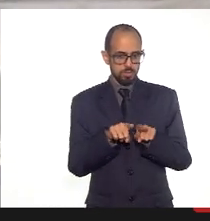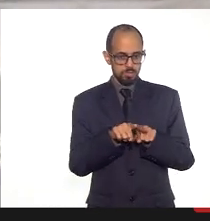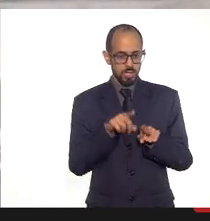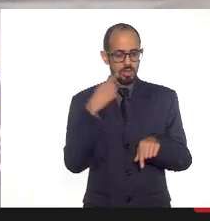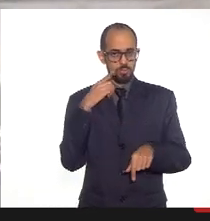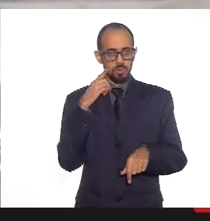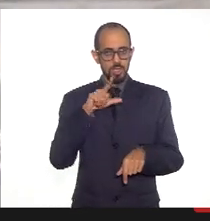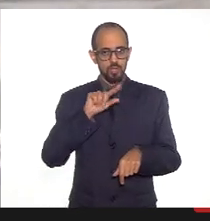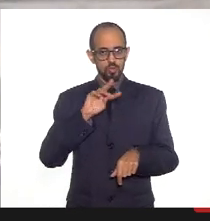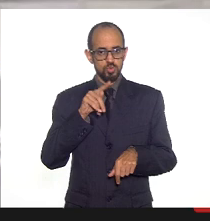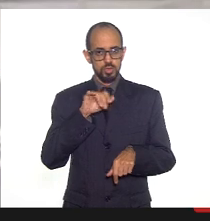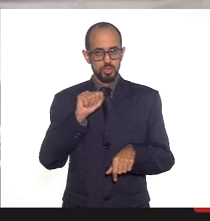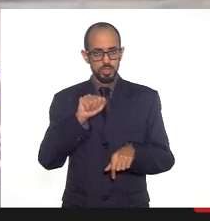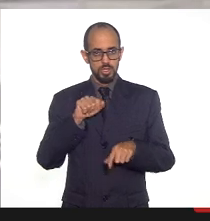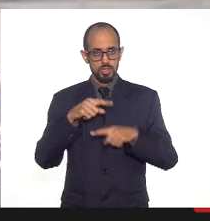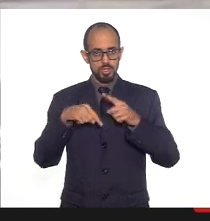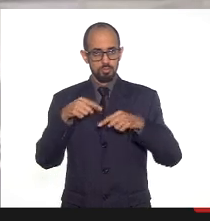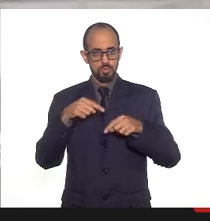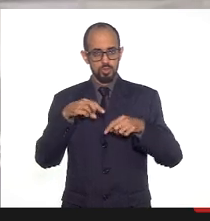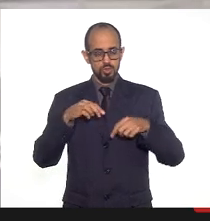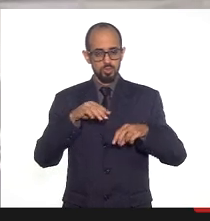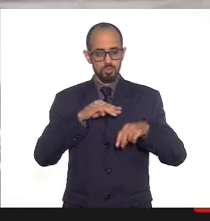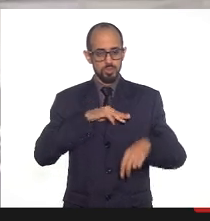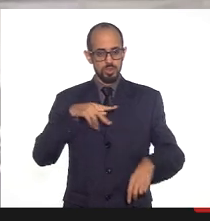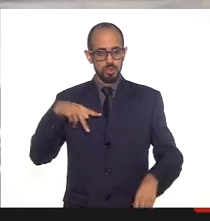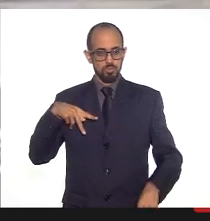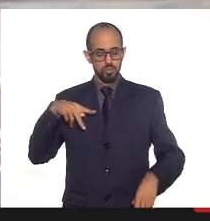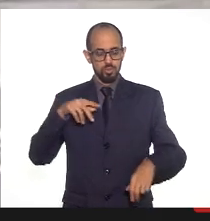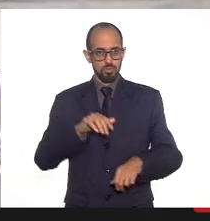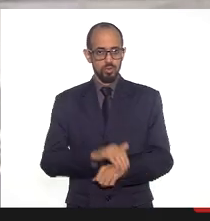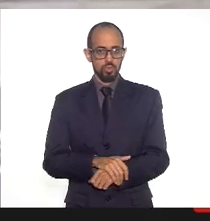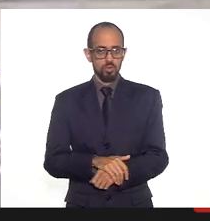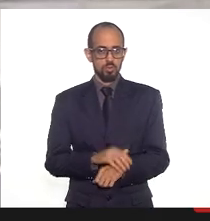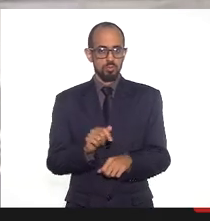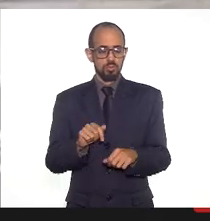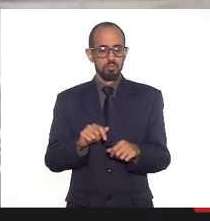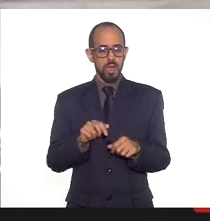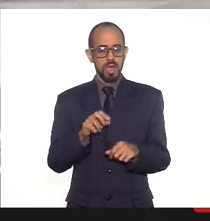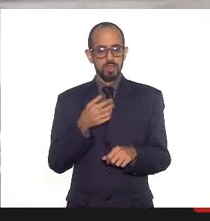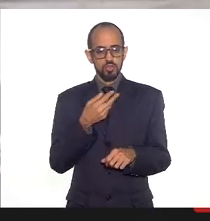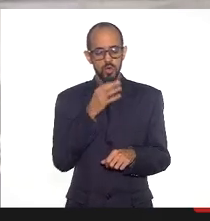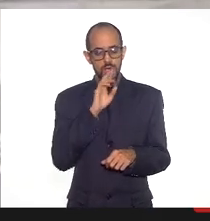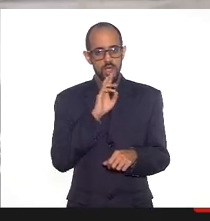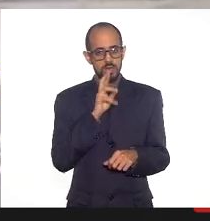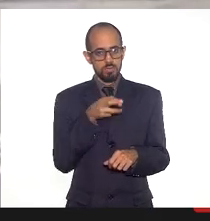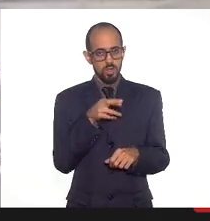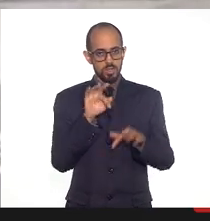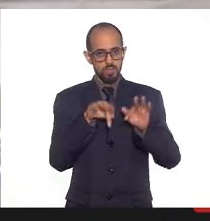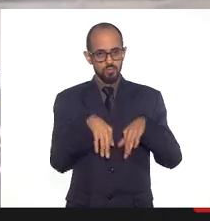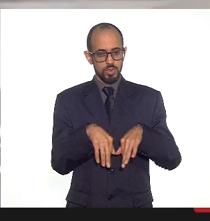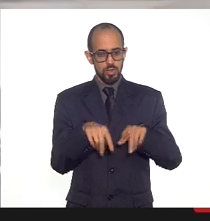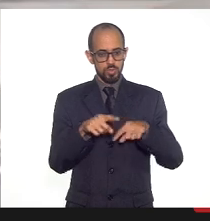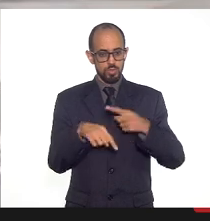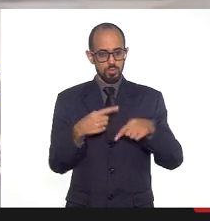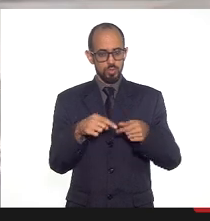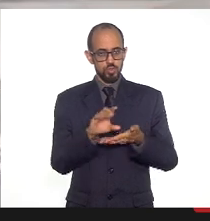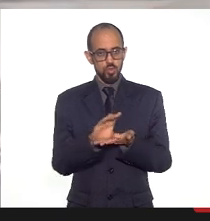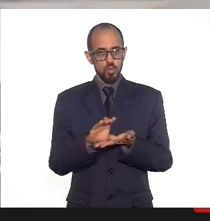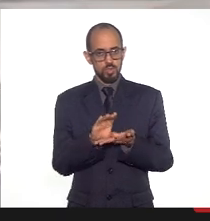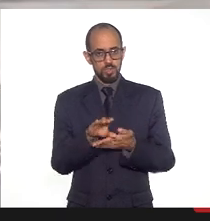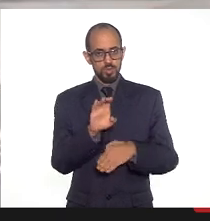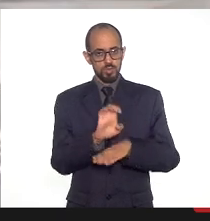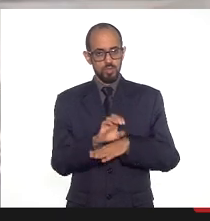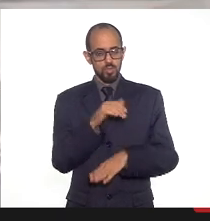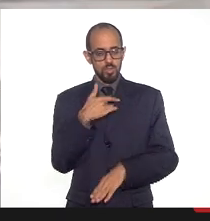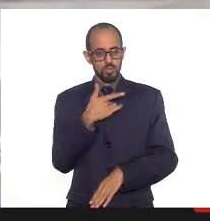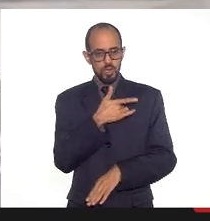em seguida o Ministério Público para suas considerações e a seguir o Conselho Estadual de Saúde. Se